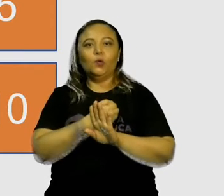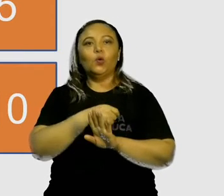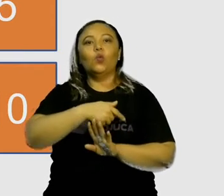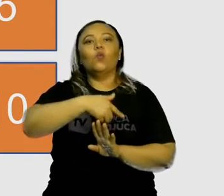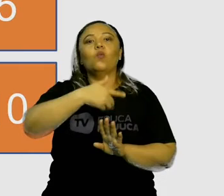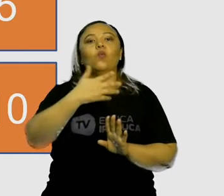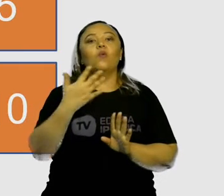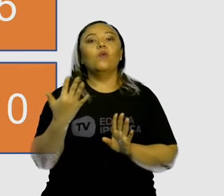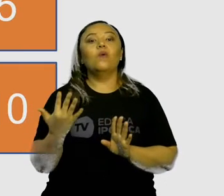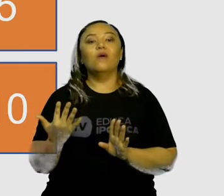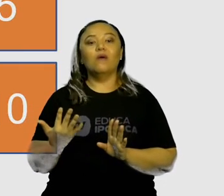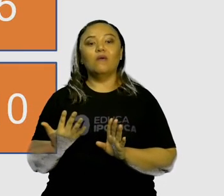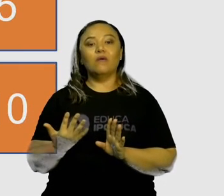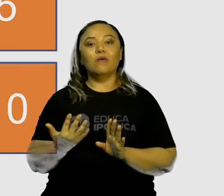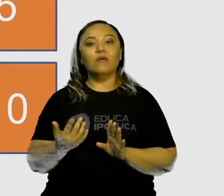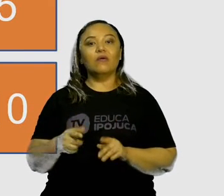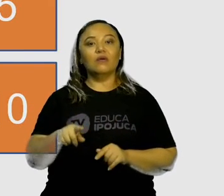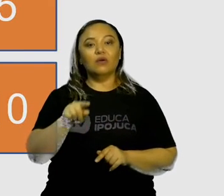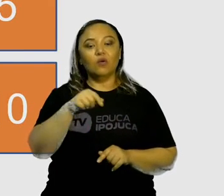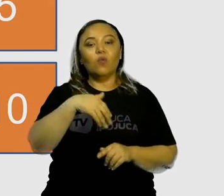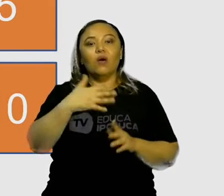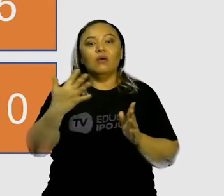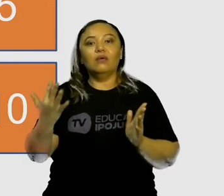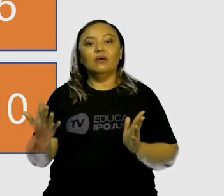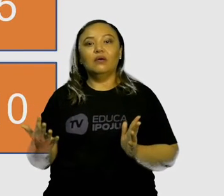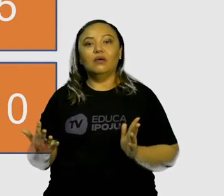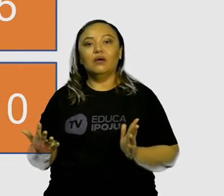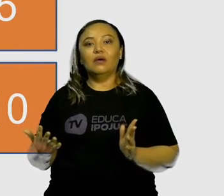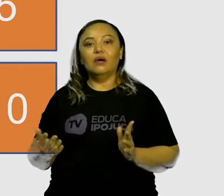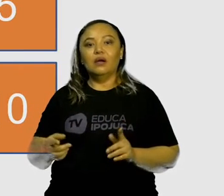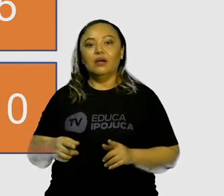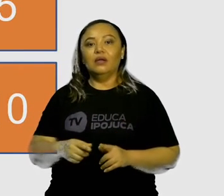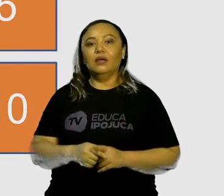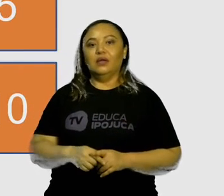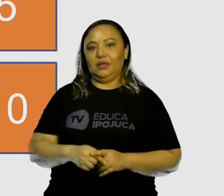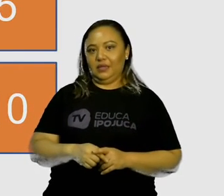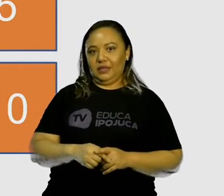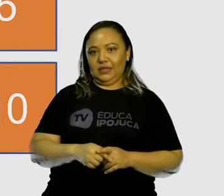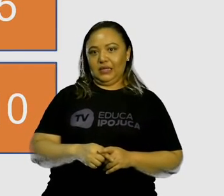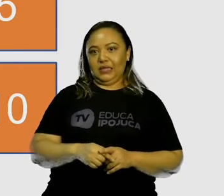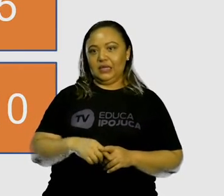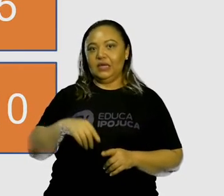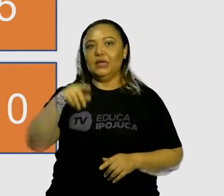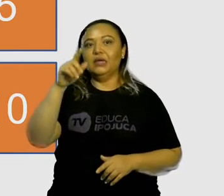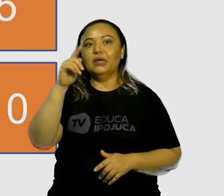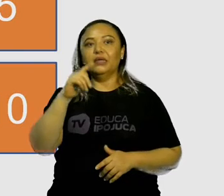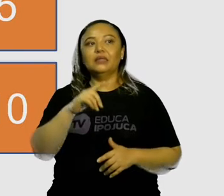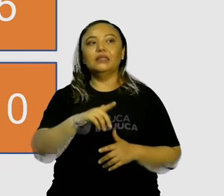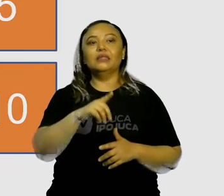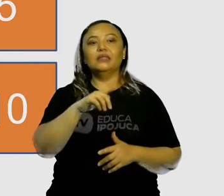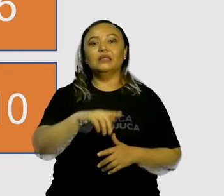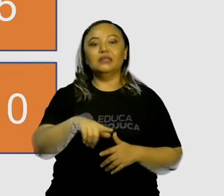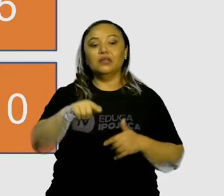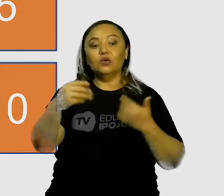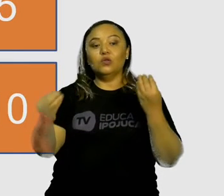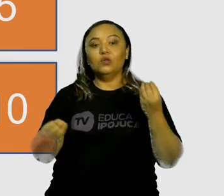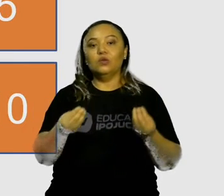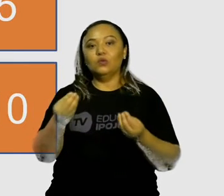qual a chance, ou seja, qual a probabilidade de